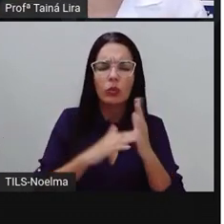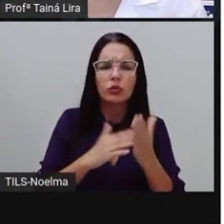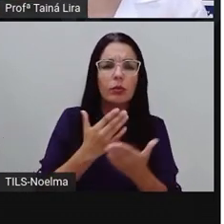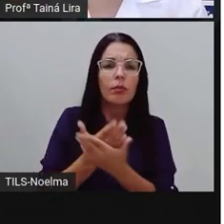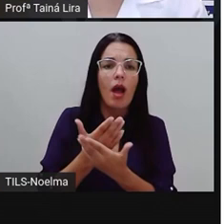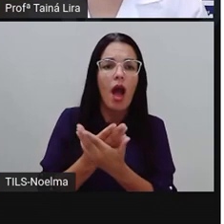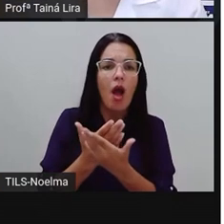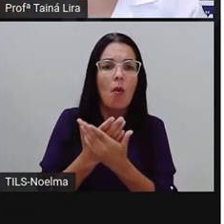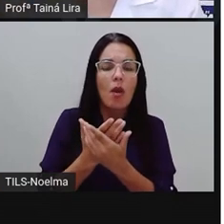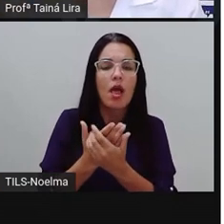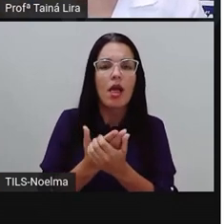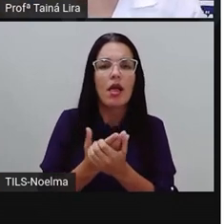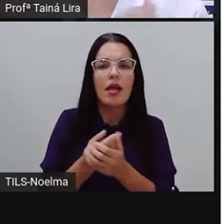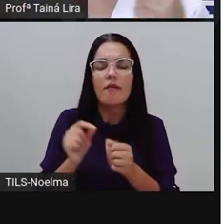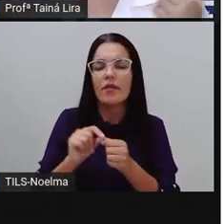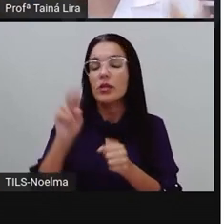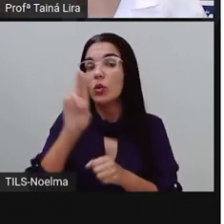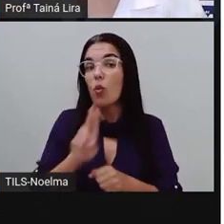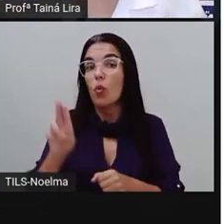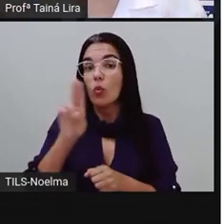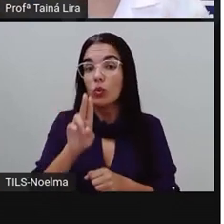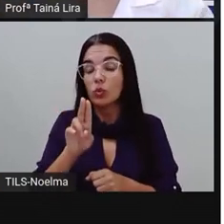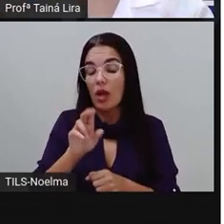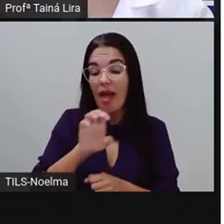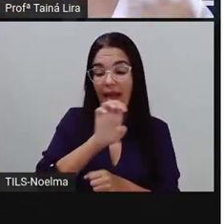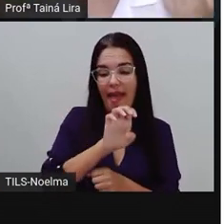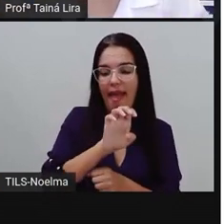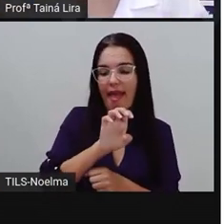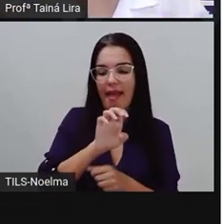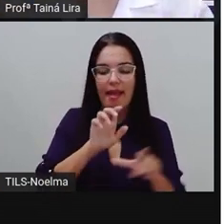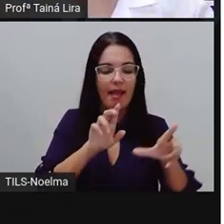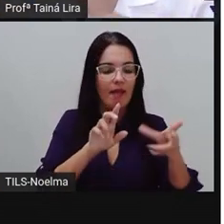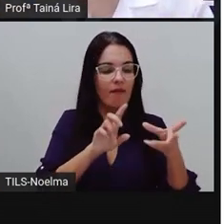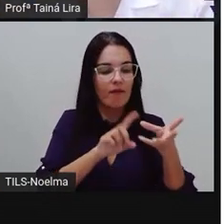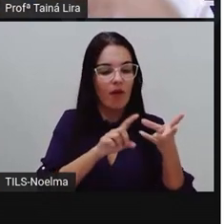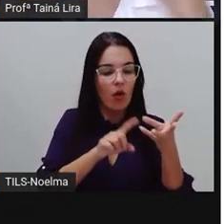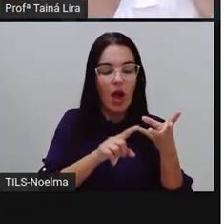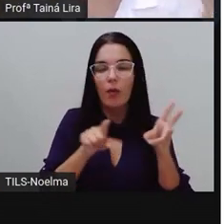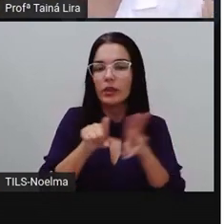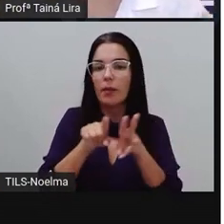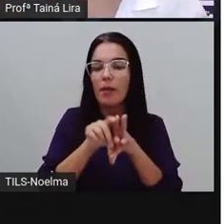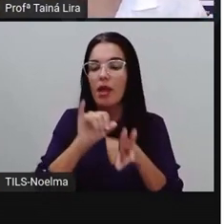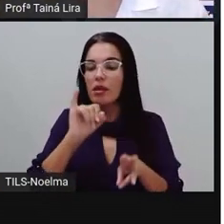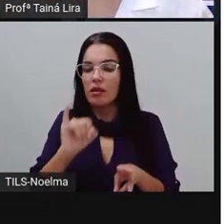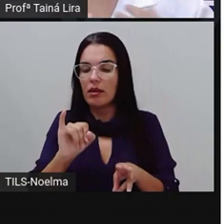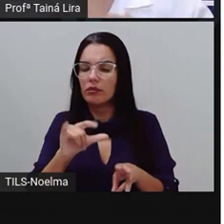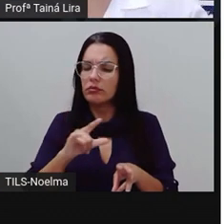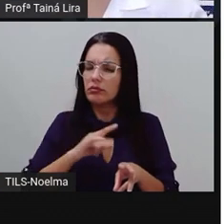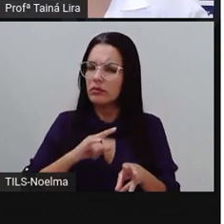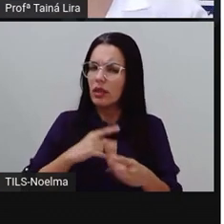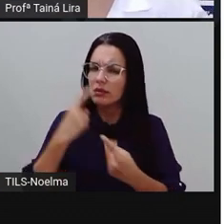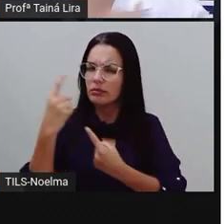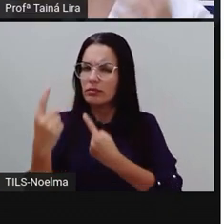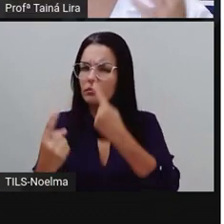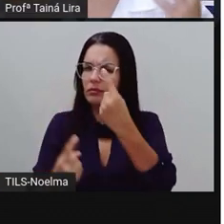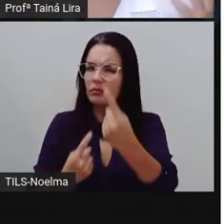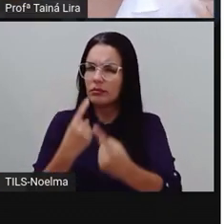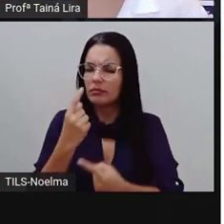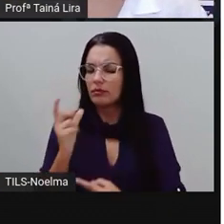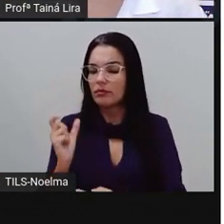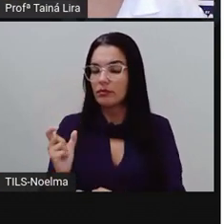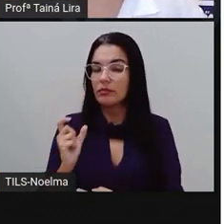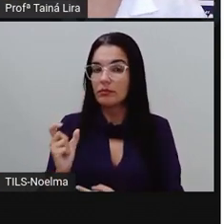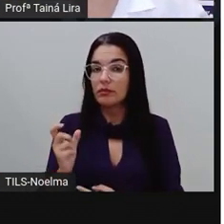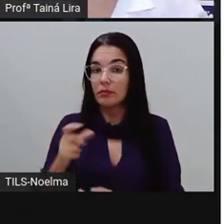uso, né, da letra e e da letra i, a pró falou que existem palavras aí no nosso